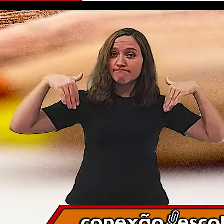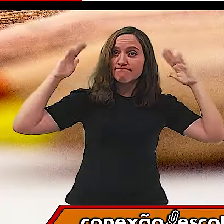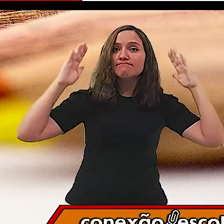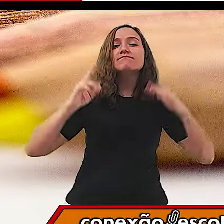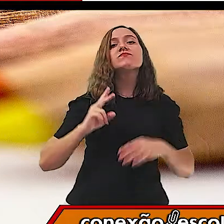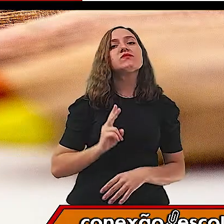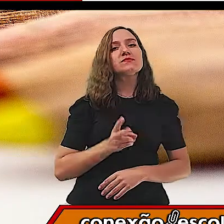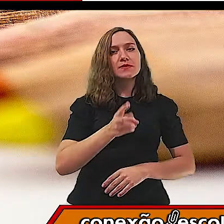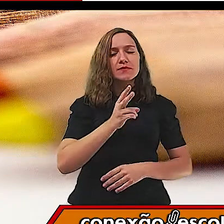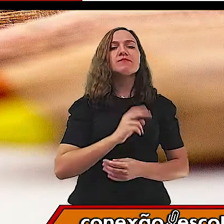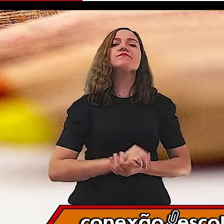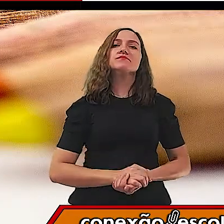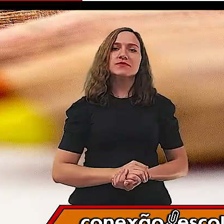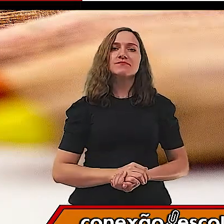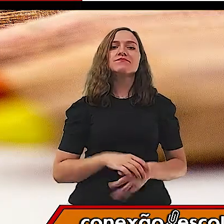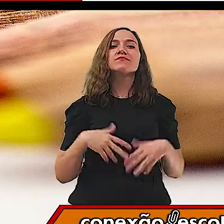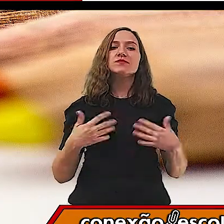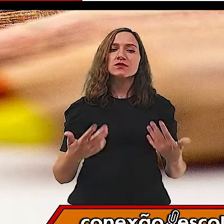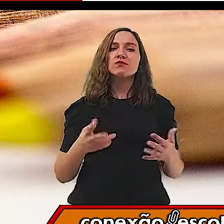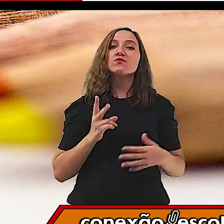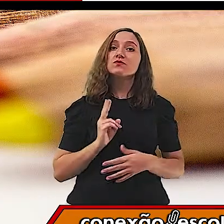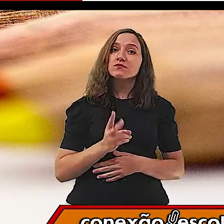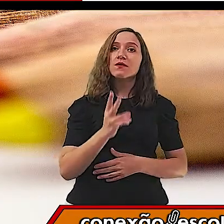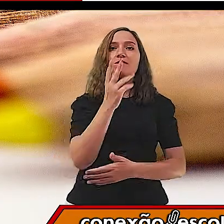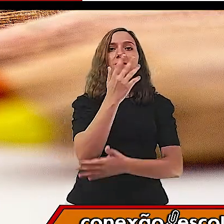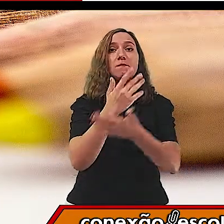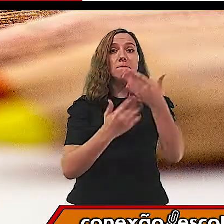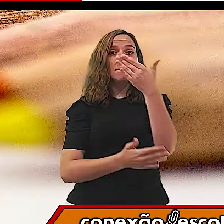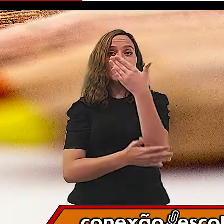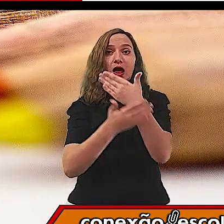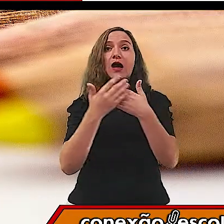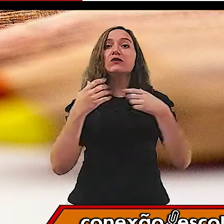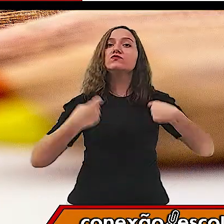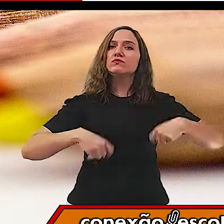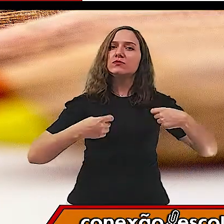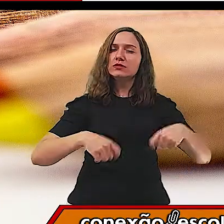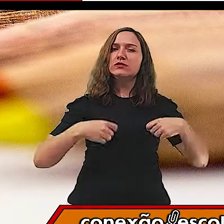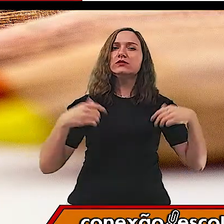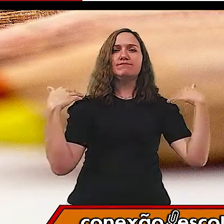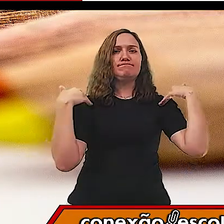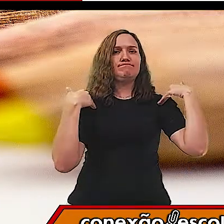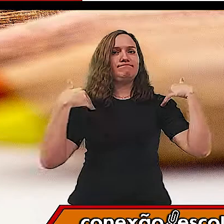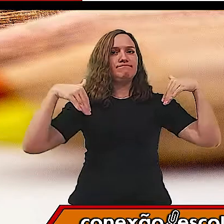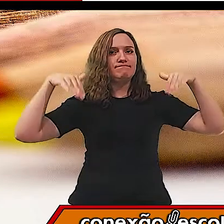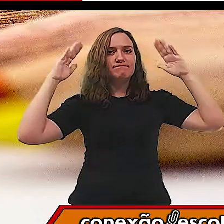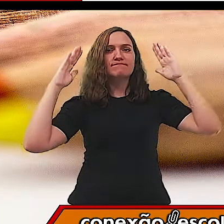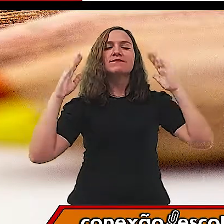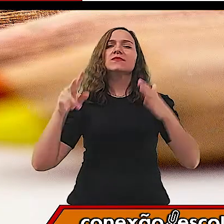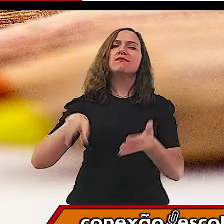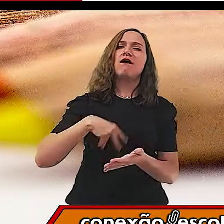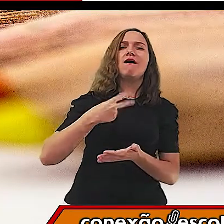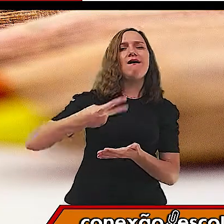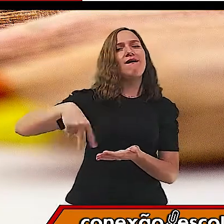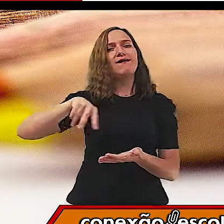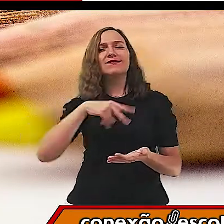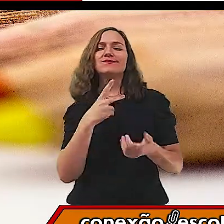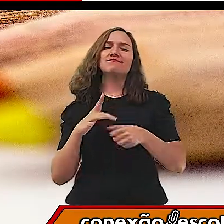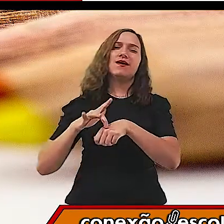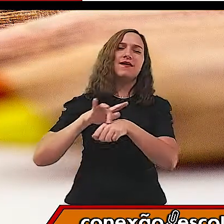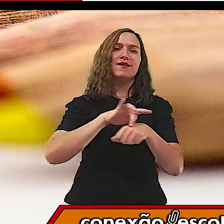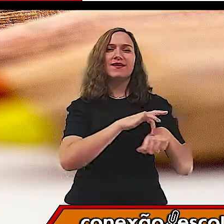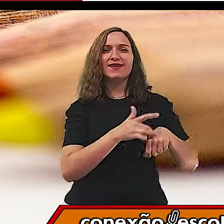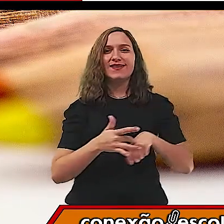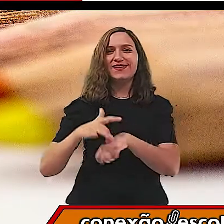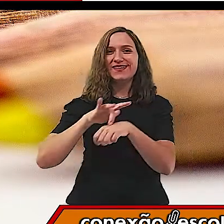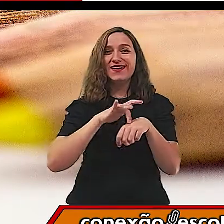da cabeça. Então, braços realmente são mais altos e vão dançando, vão dançando. Então,